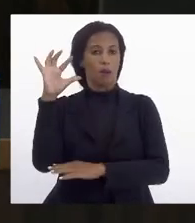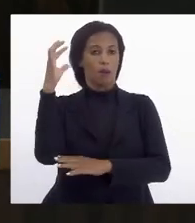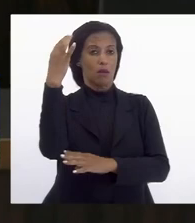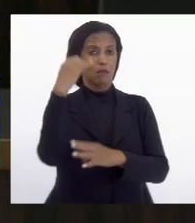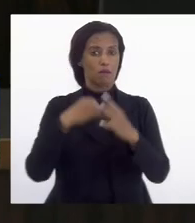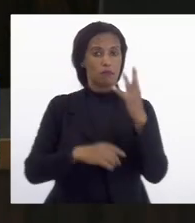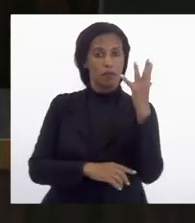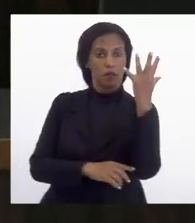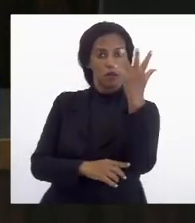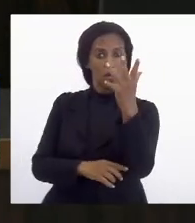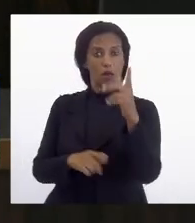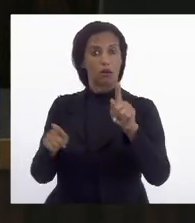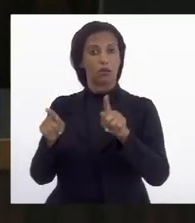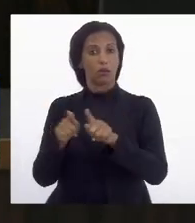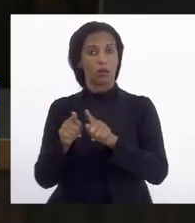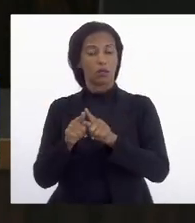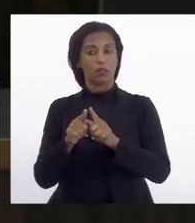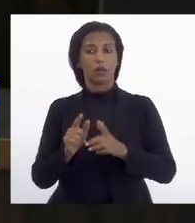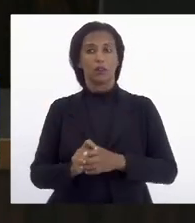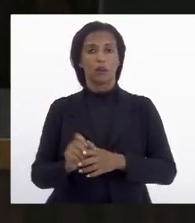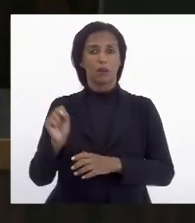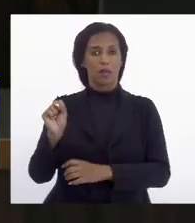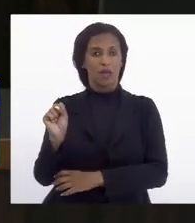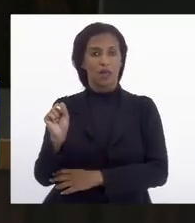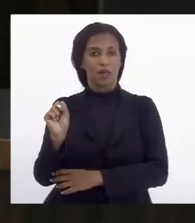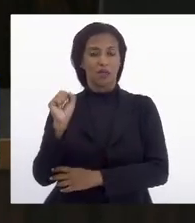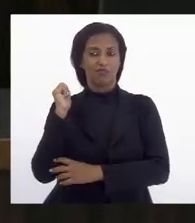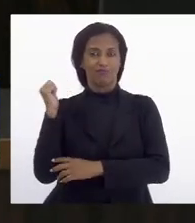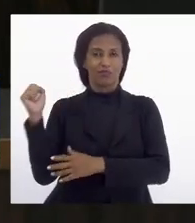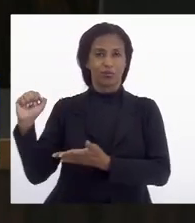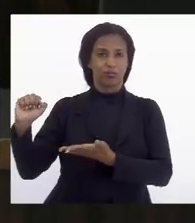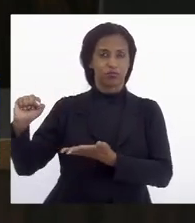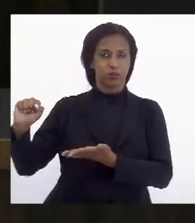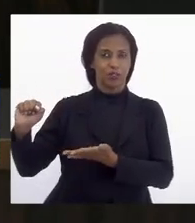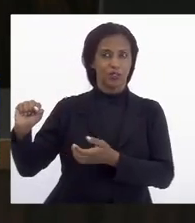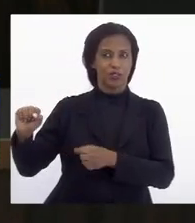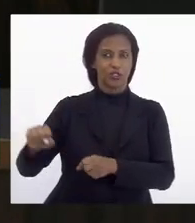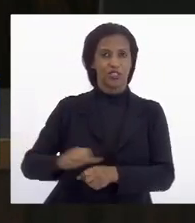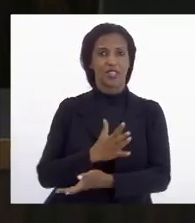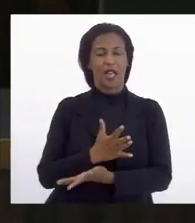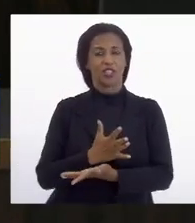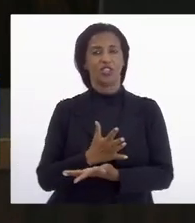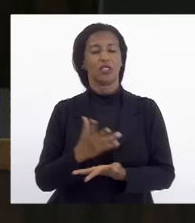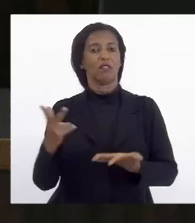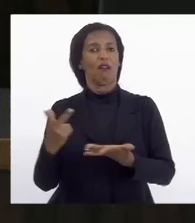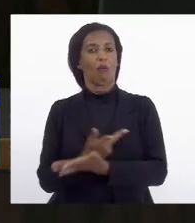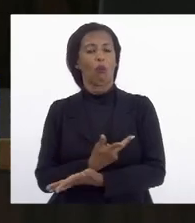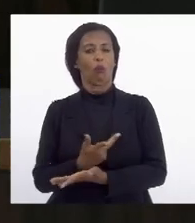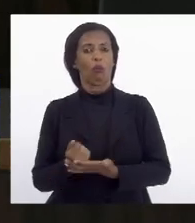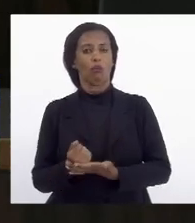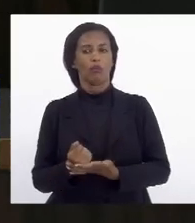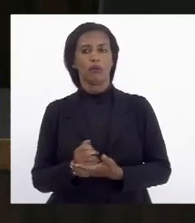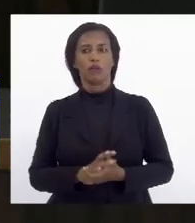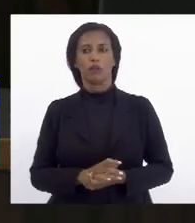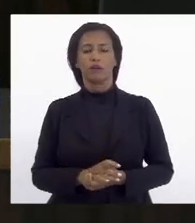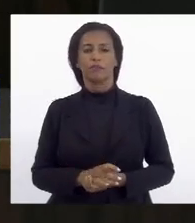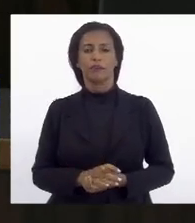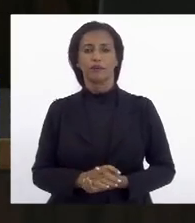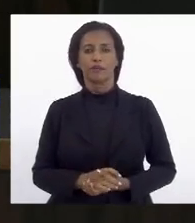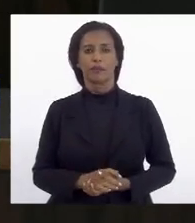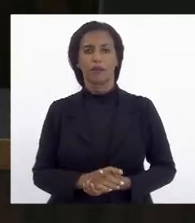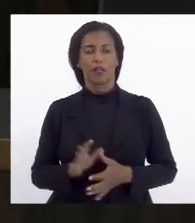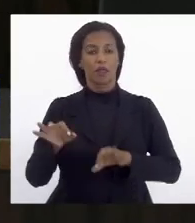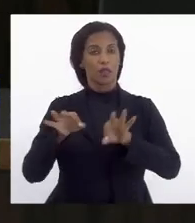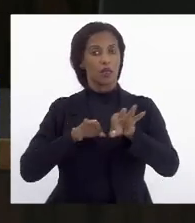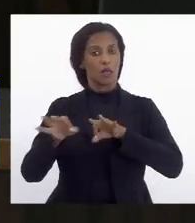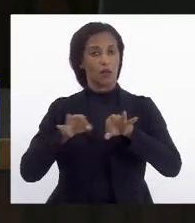iminências a desastres que envolvam o ambiente S, E, E, A e D da